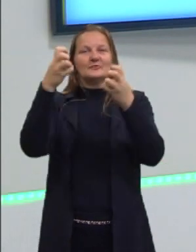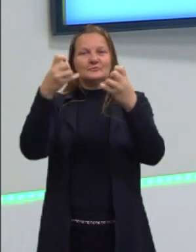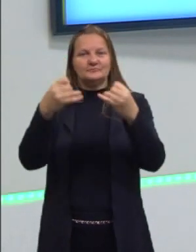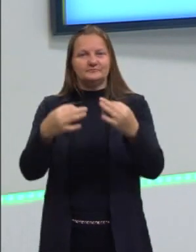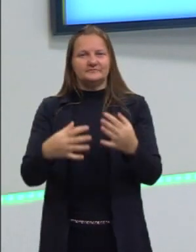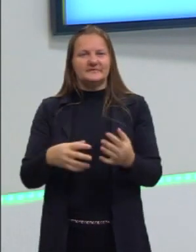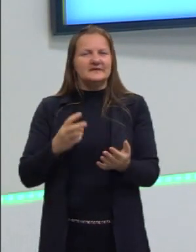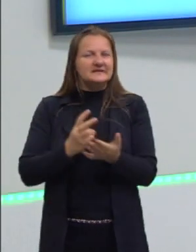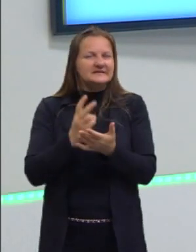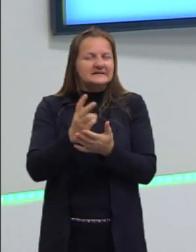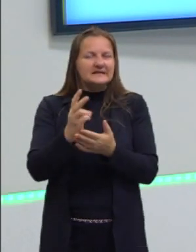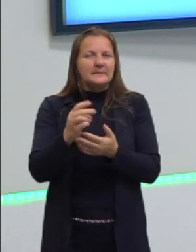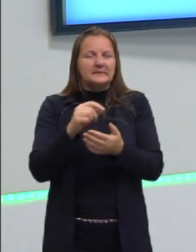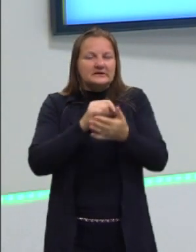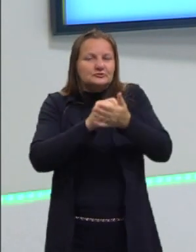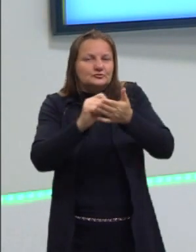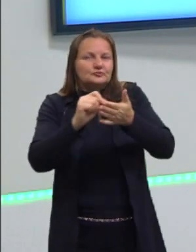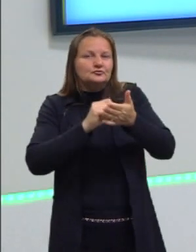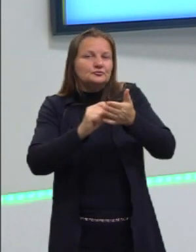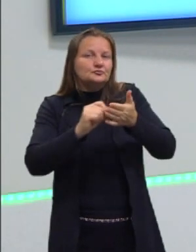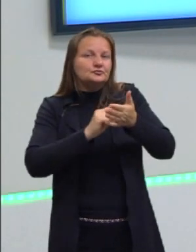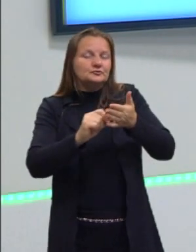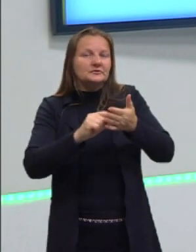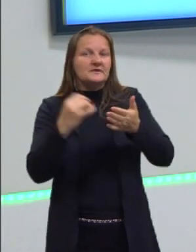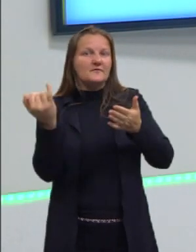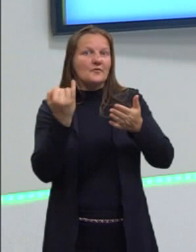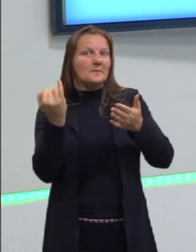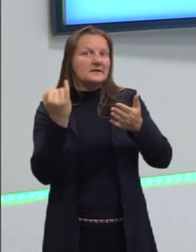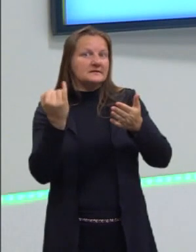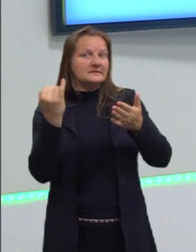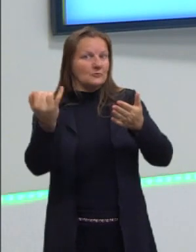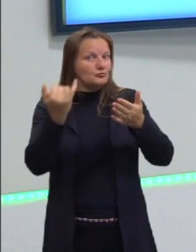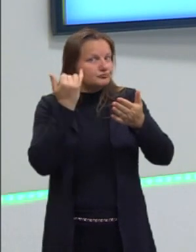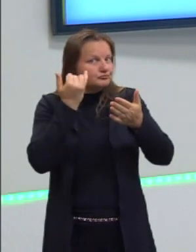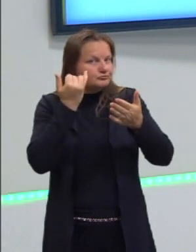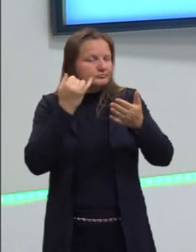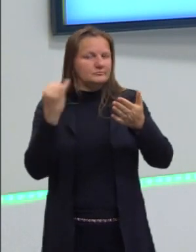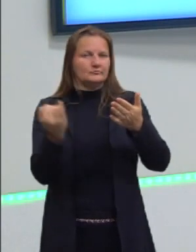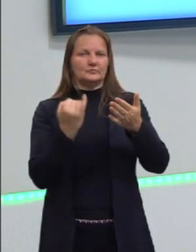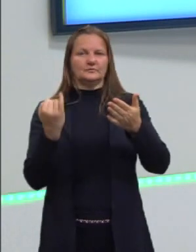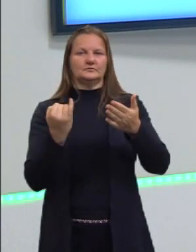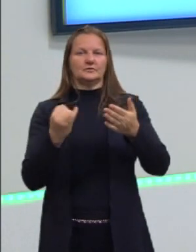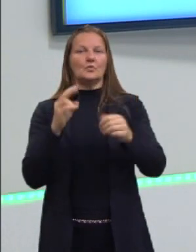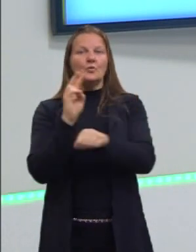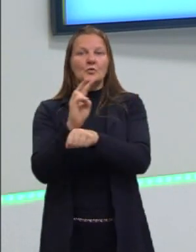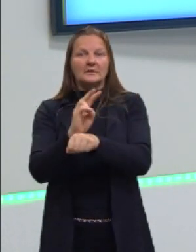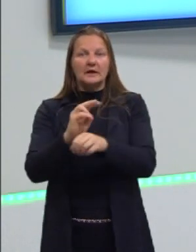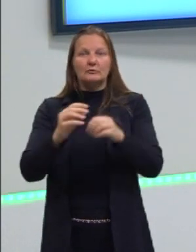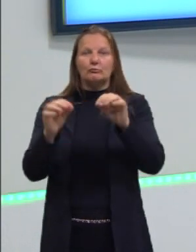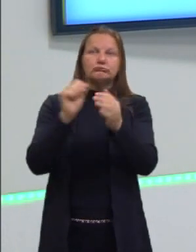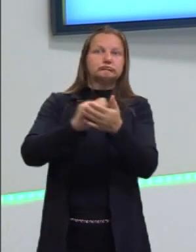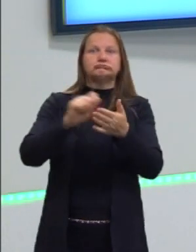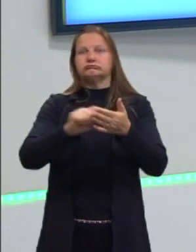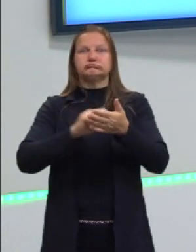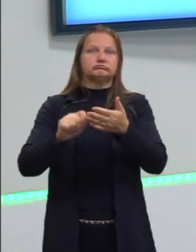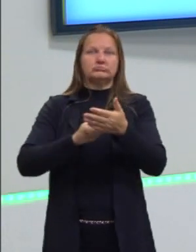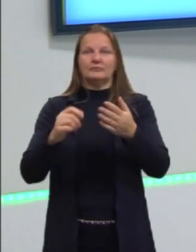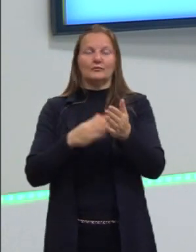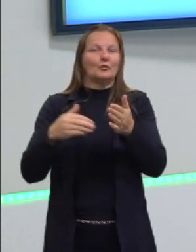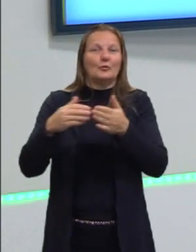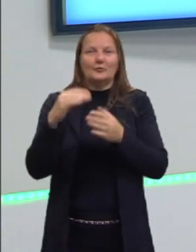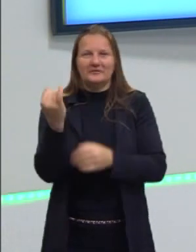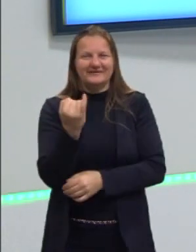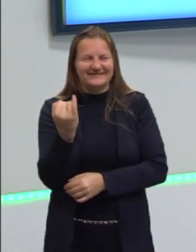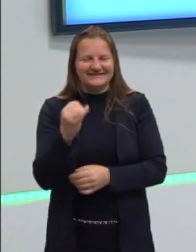sempre vai dando aquela sublinhada nas informações ali mais importantes, cuida para não destacar tudo também, é aquilo que for